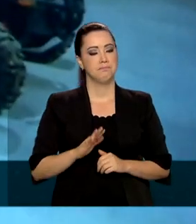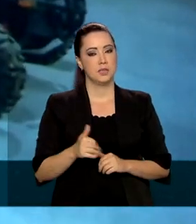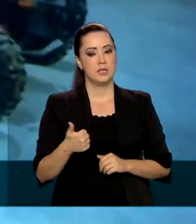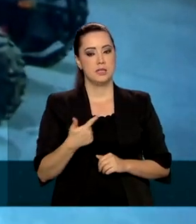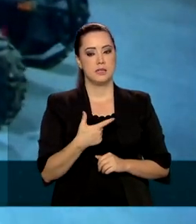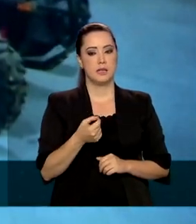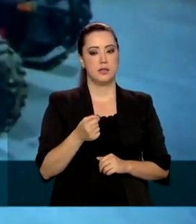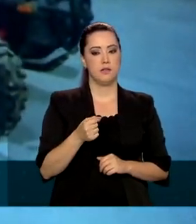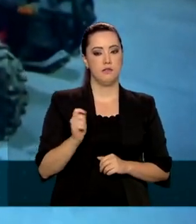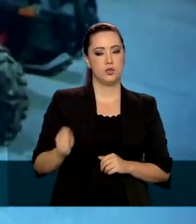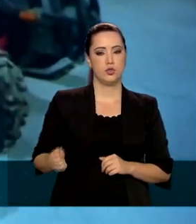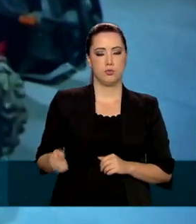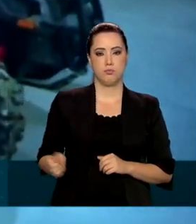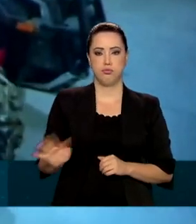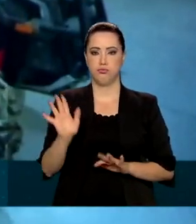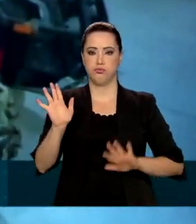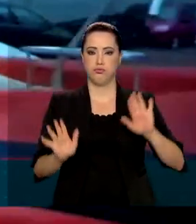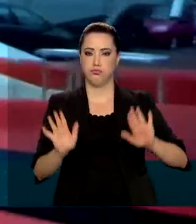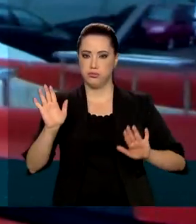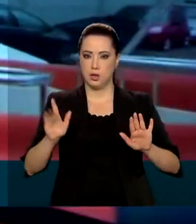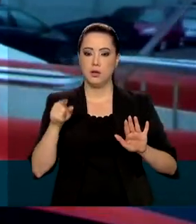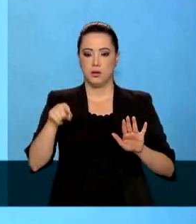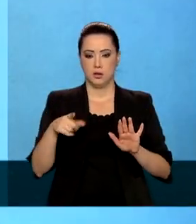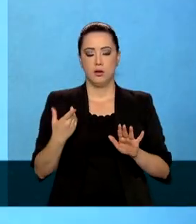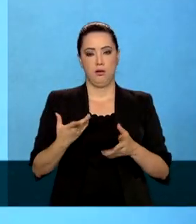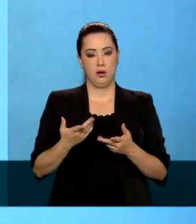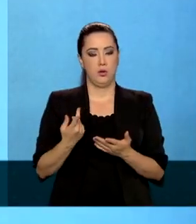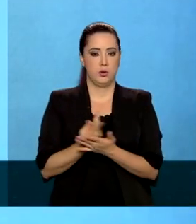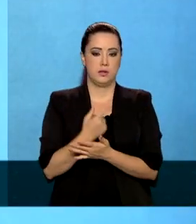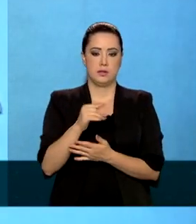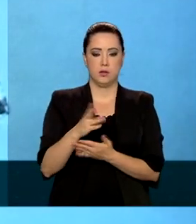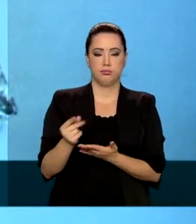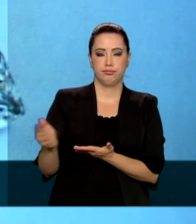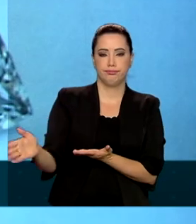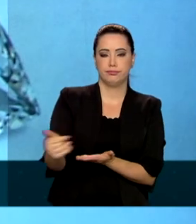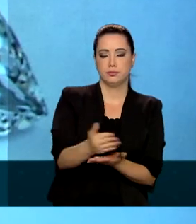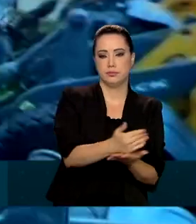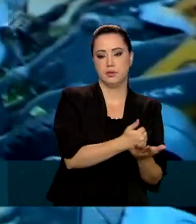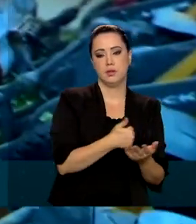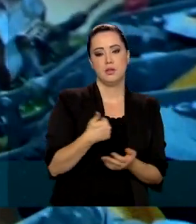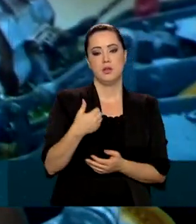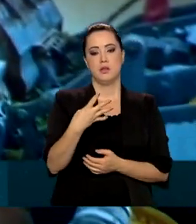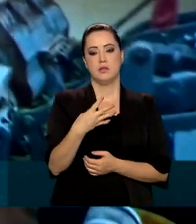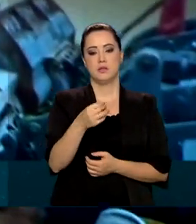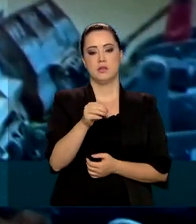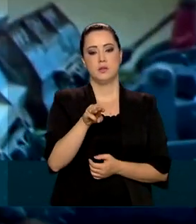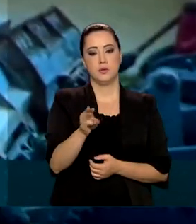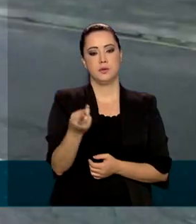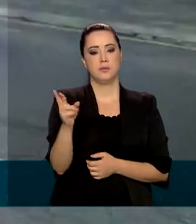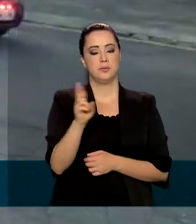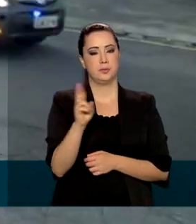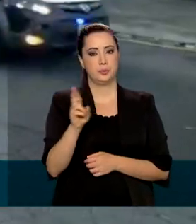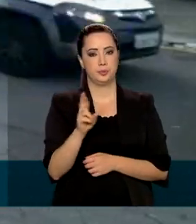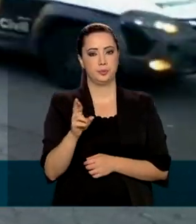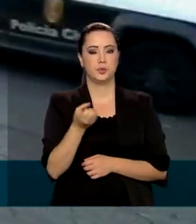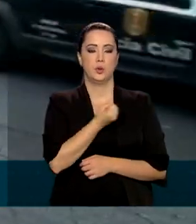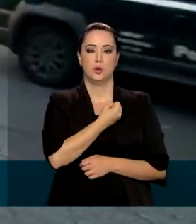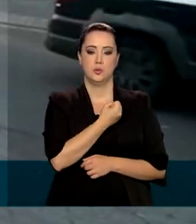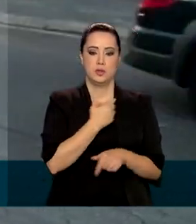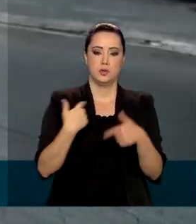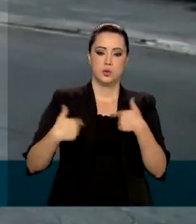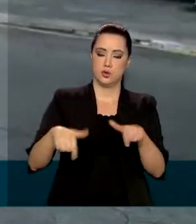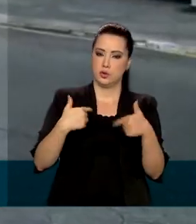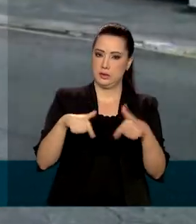apreendidos foram realizados, gerando uma arrecadação de mais de 140 milhões de reais. O número de